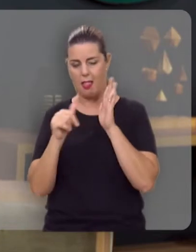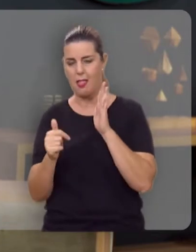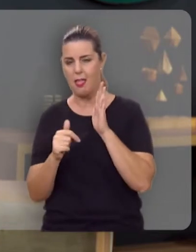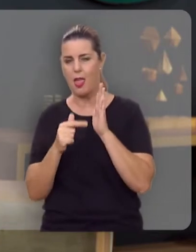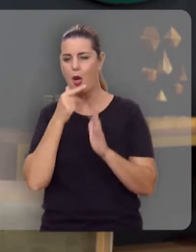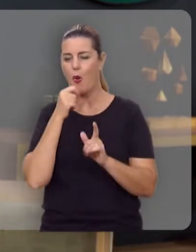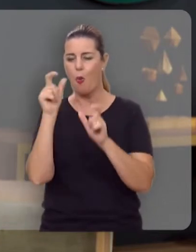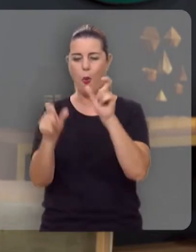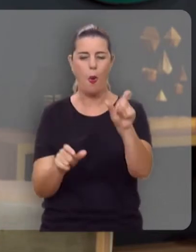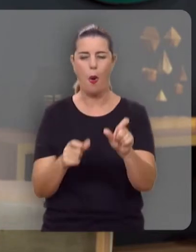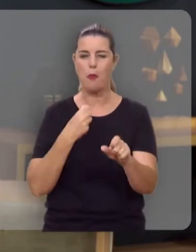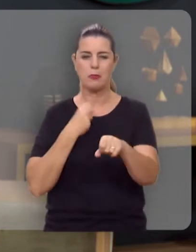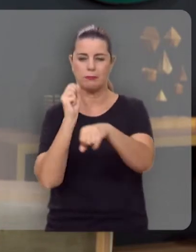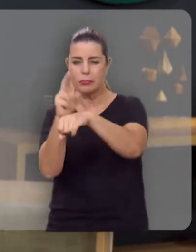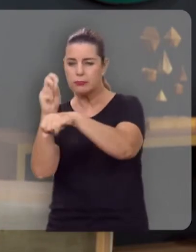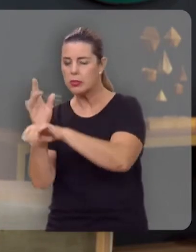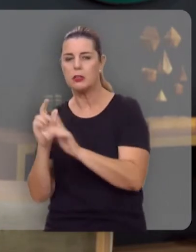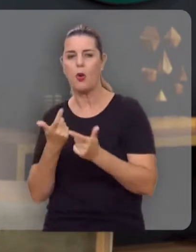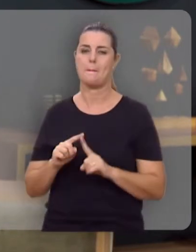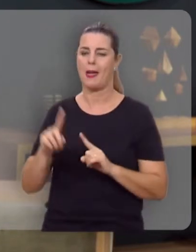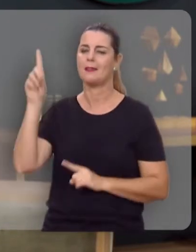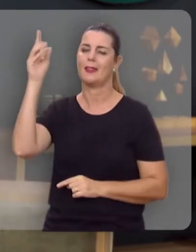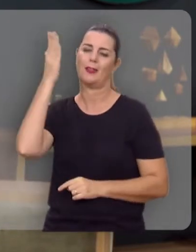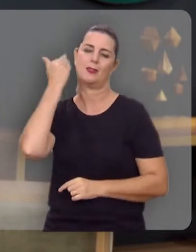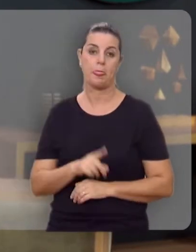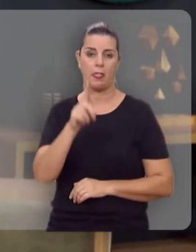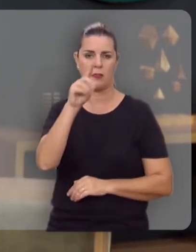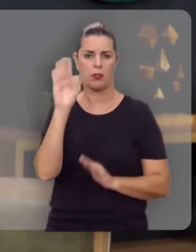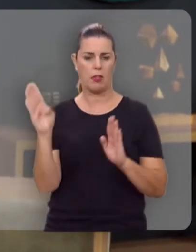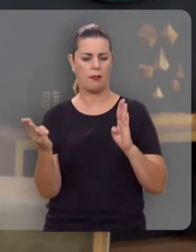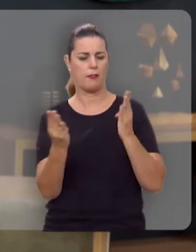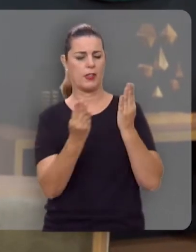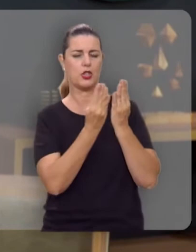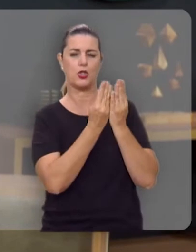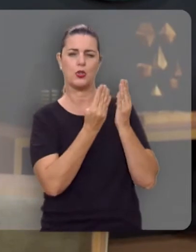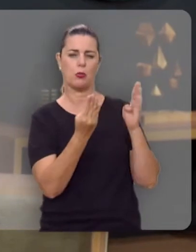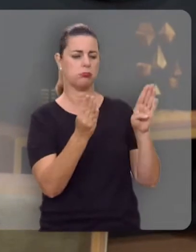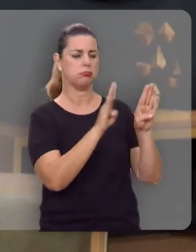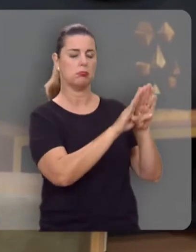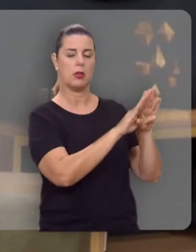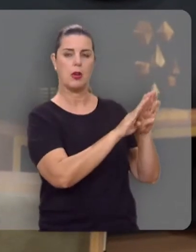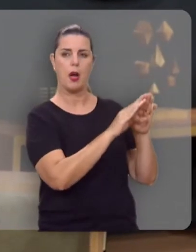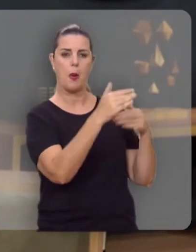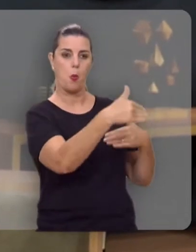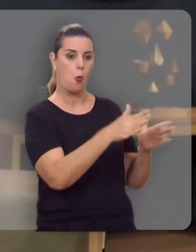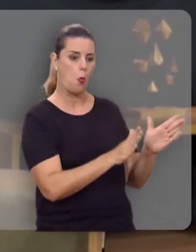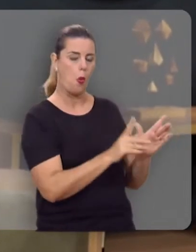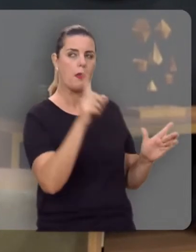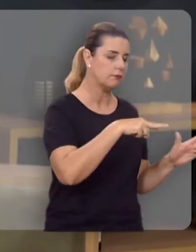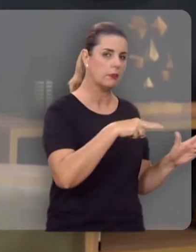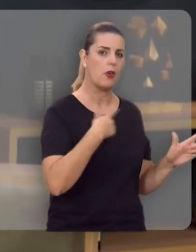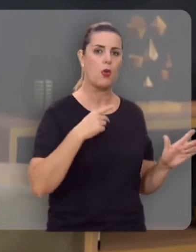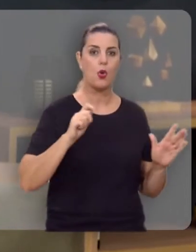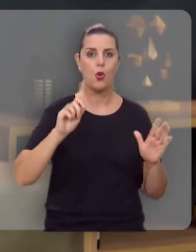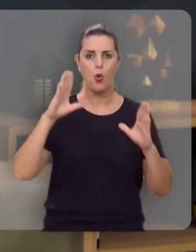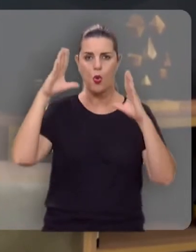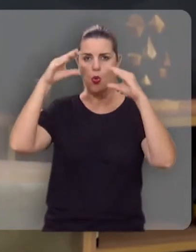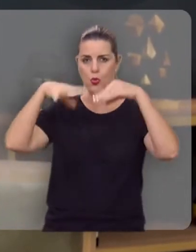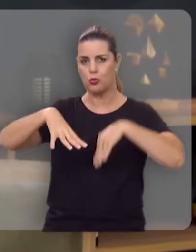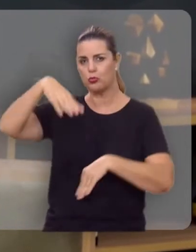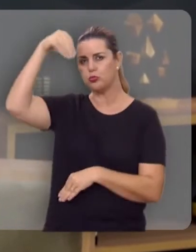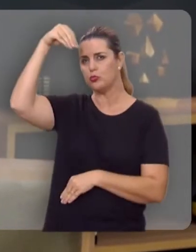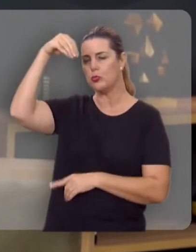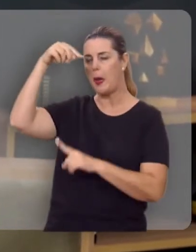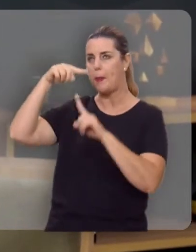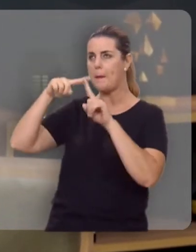lei dos homens não alcançou você, mas Deus sabe. Você fechou a porta do quarto para ninguém ver, mas Deus estava lá. Você apagou a